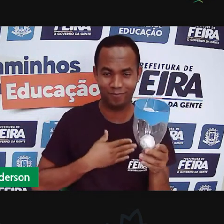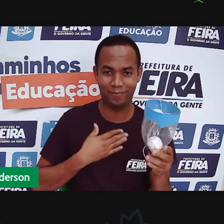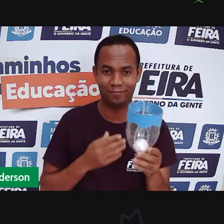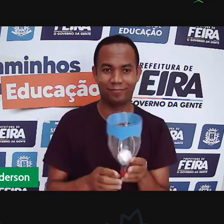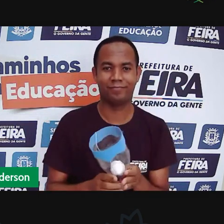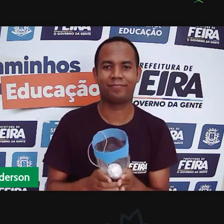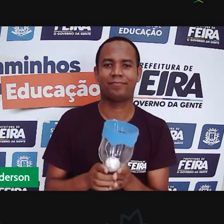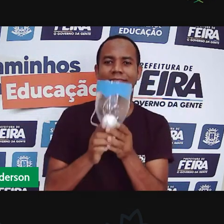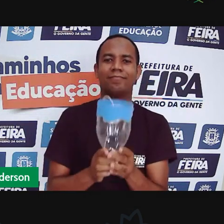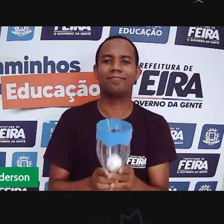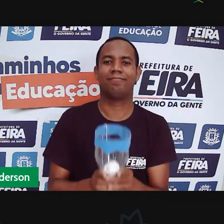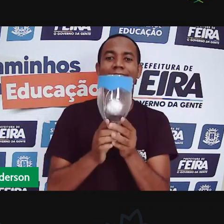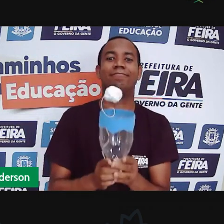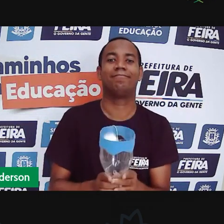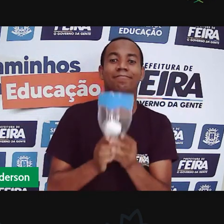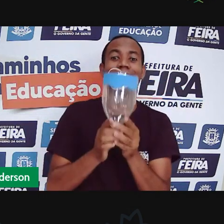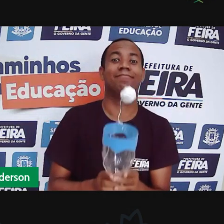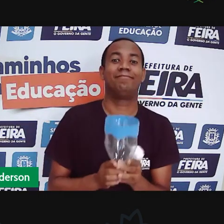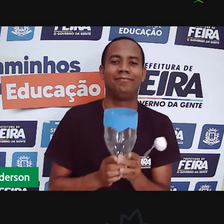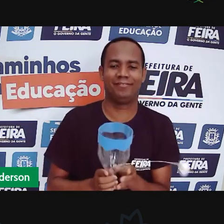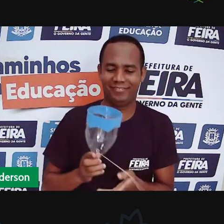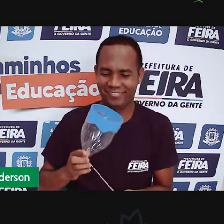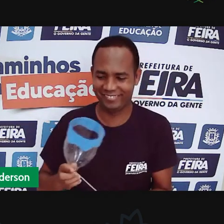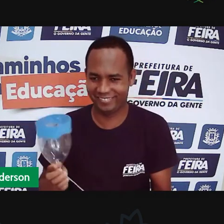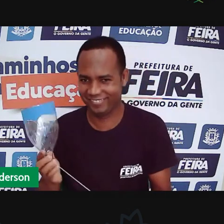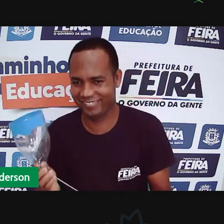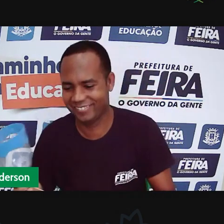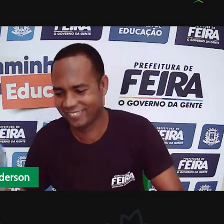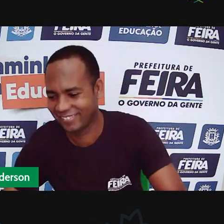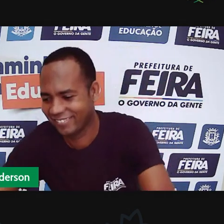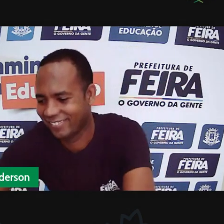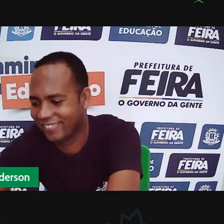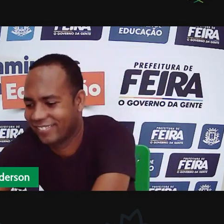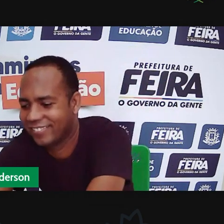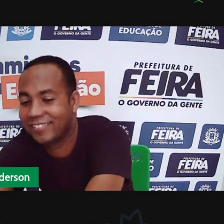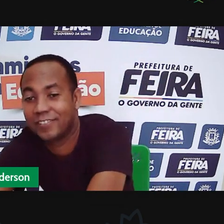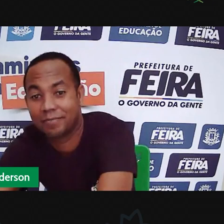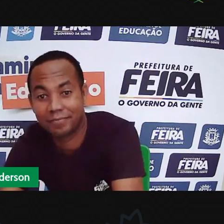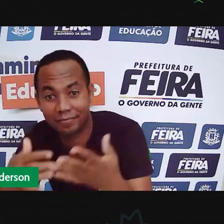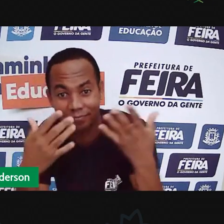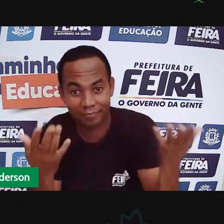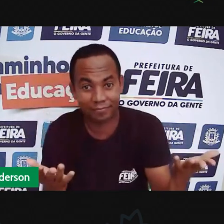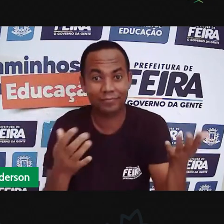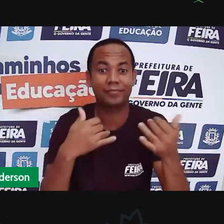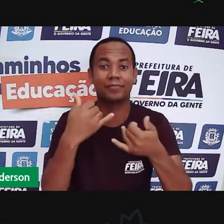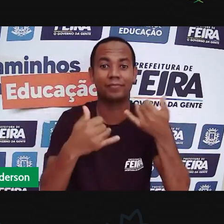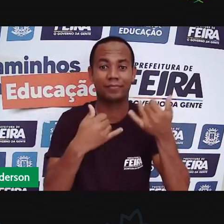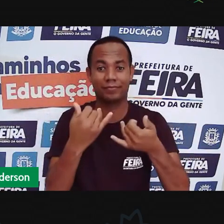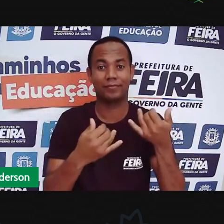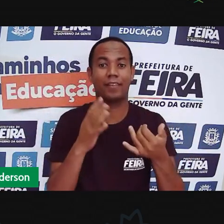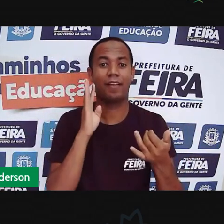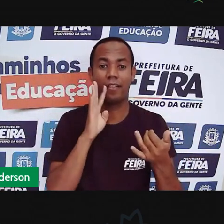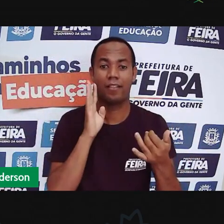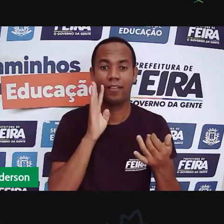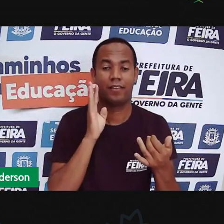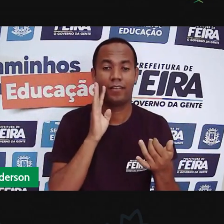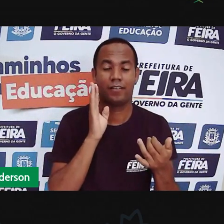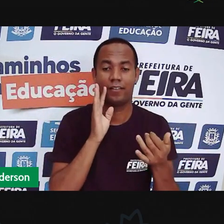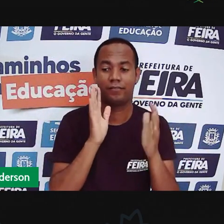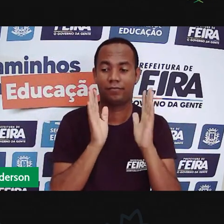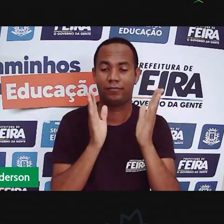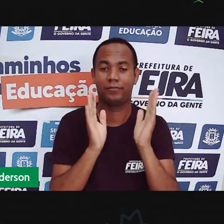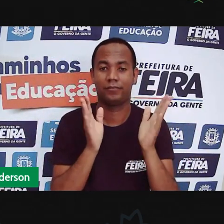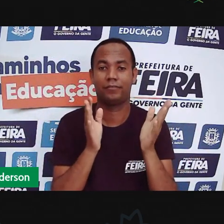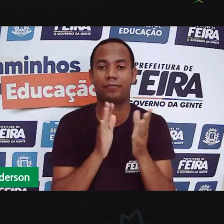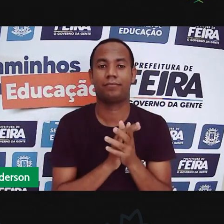a PRO acertou de primeira, mas que Anderson demorou? Pois é. Mais um brinquedo aí que a PRO quer ver vocês produzirem. Você quer